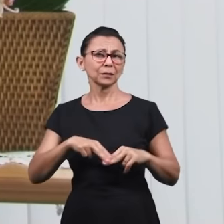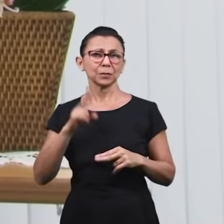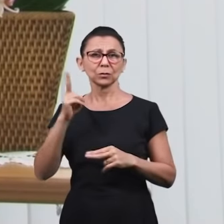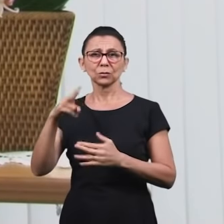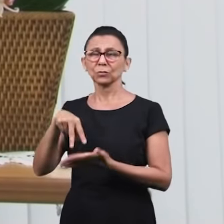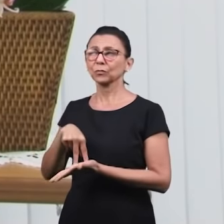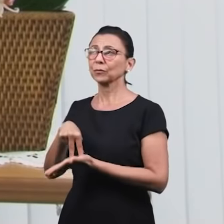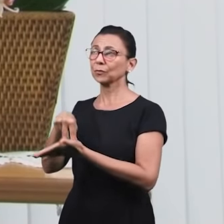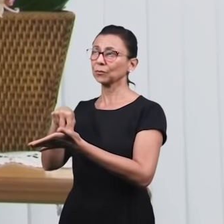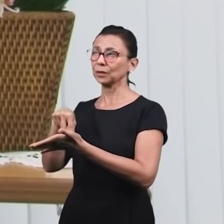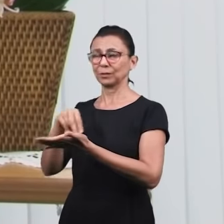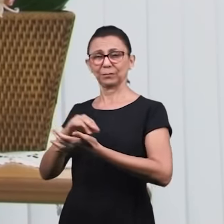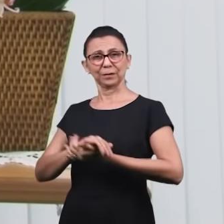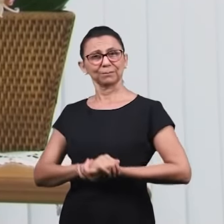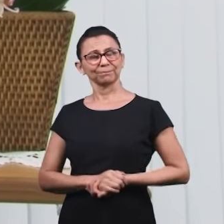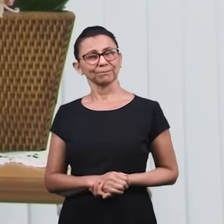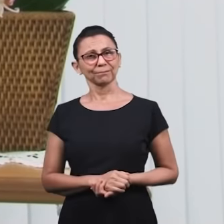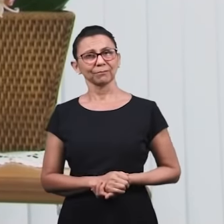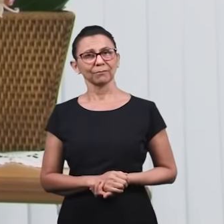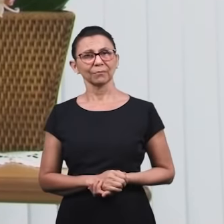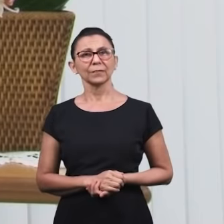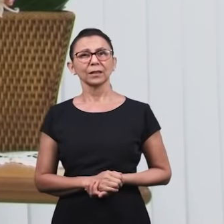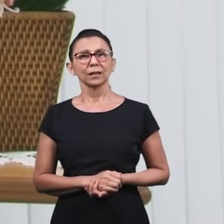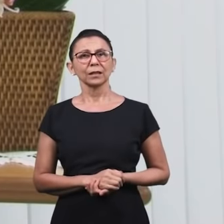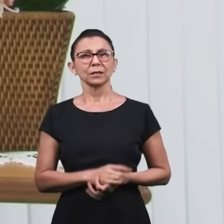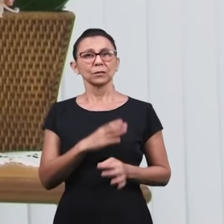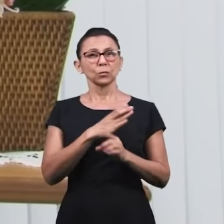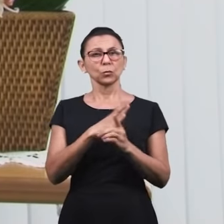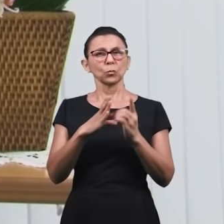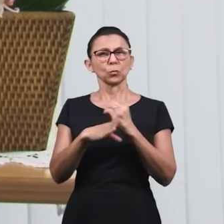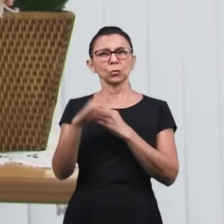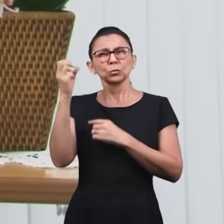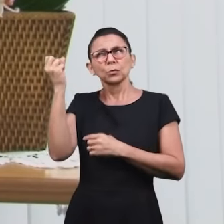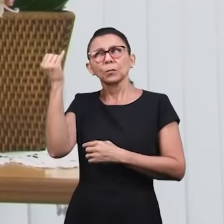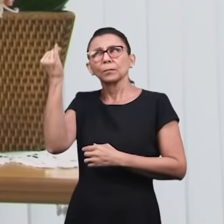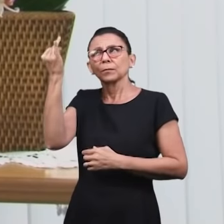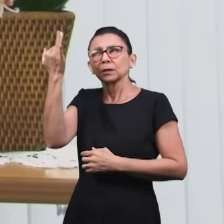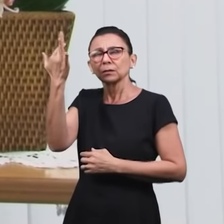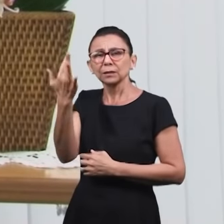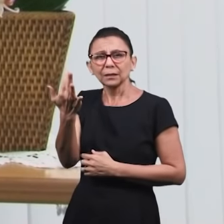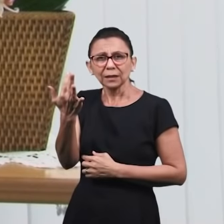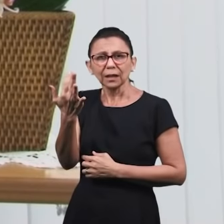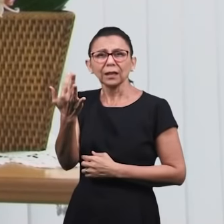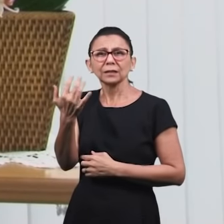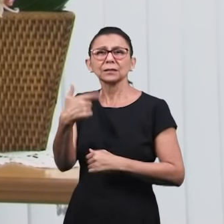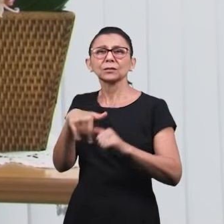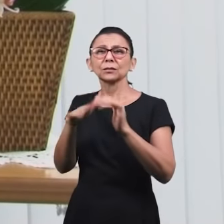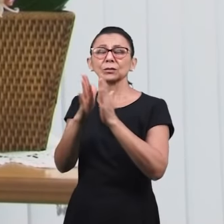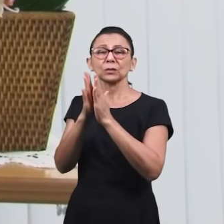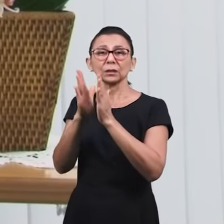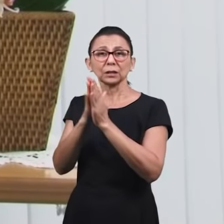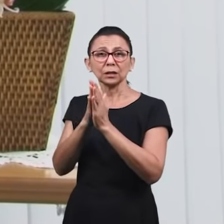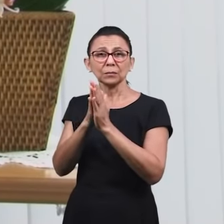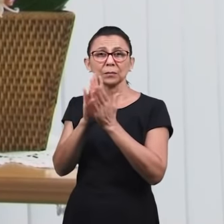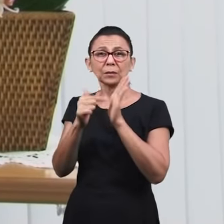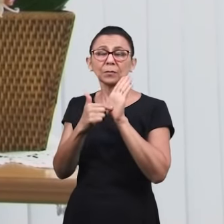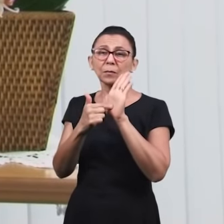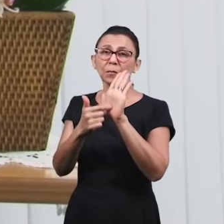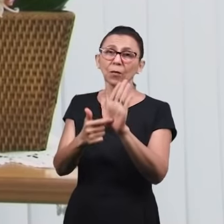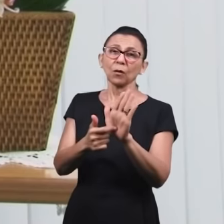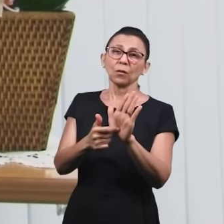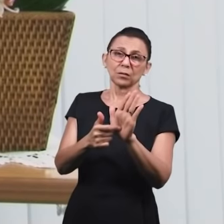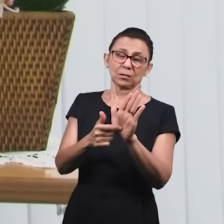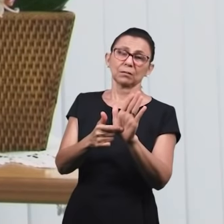Quando dobramos nossos joelhos pela madrugada e oramos, os que de madrugada me buscam me acharão, diz a